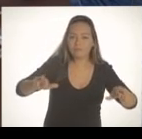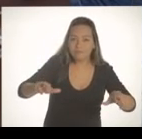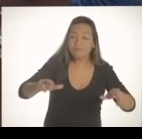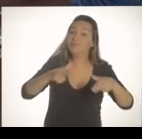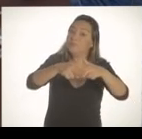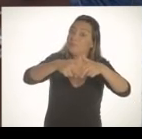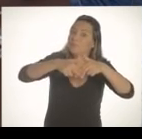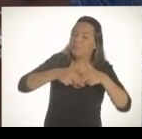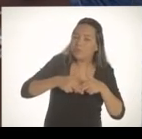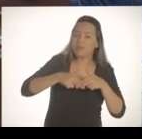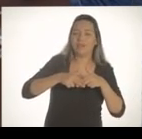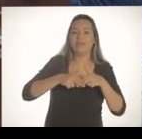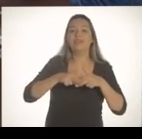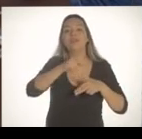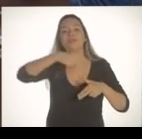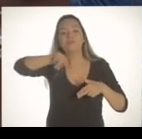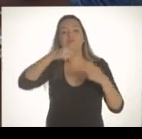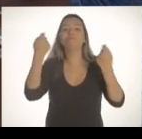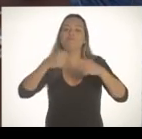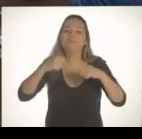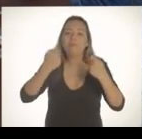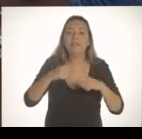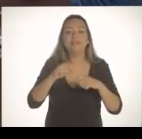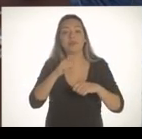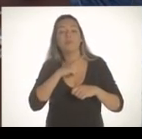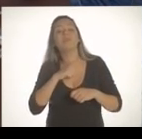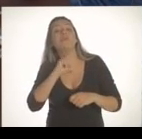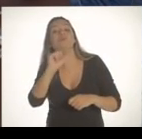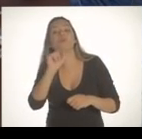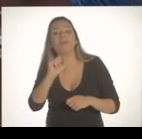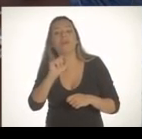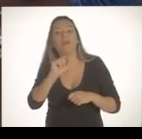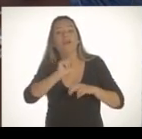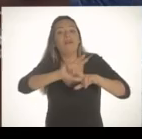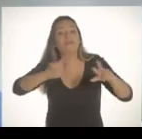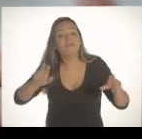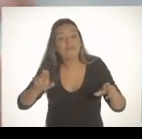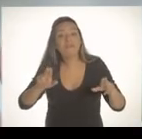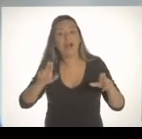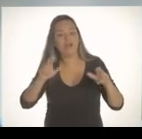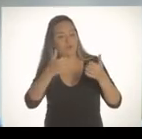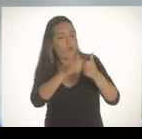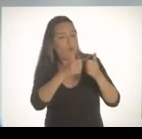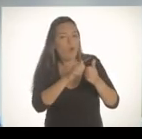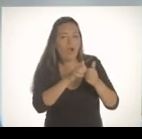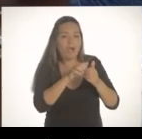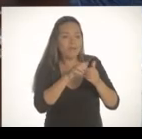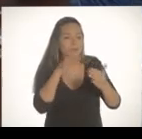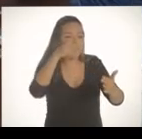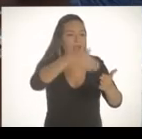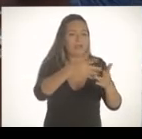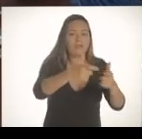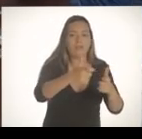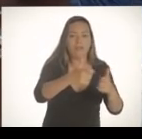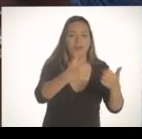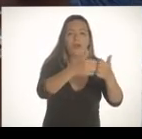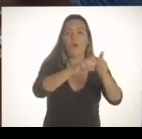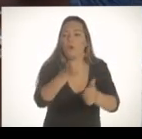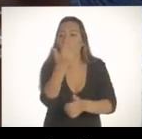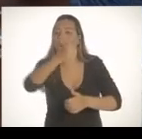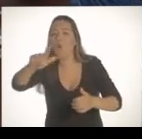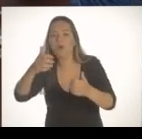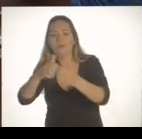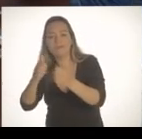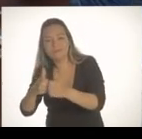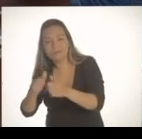quantidade imensa de baldeações que os moradores estão tendo que fazer é para agradar os empresários de ônibus. Piora muito o